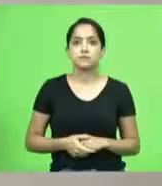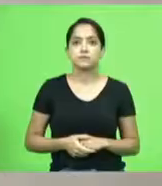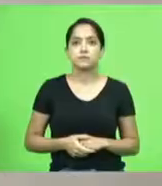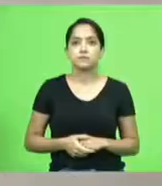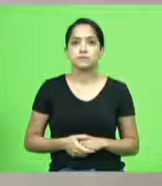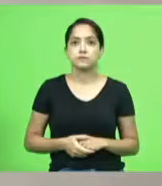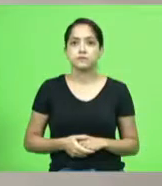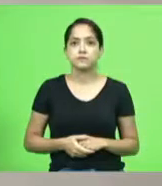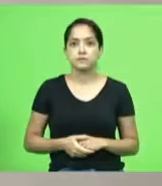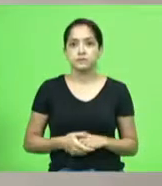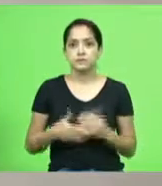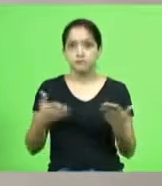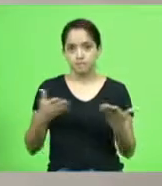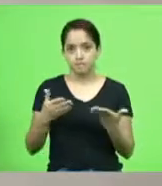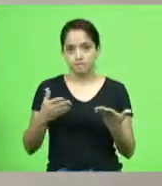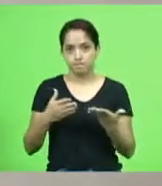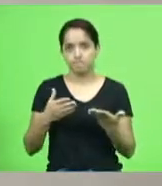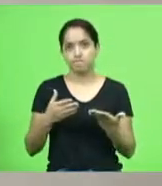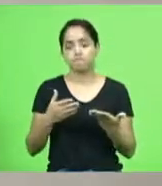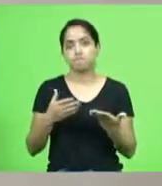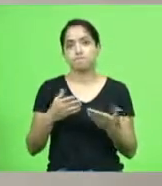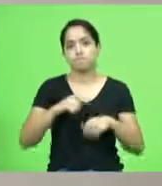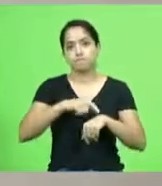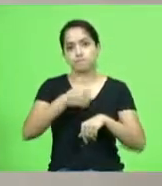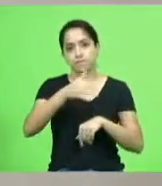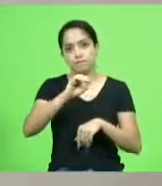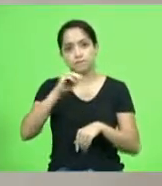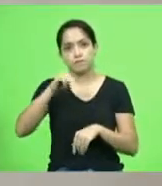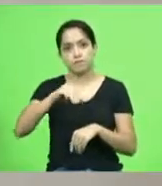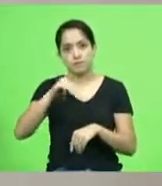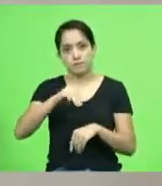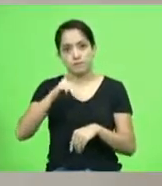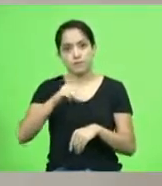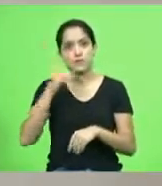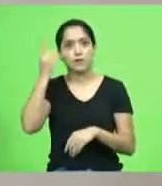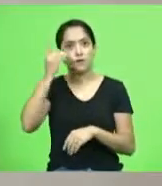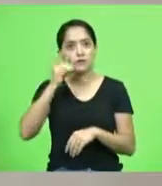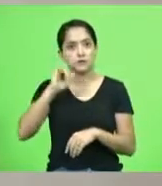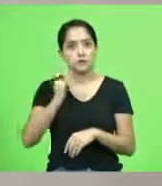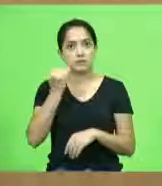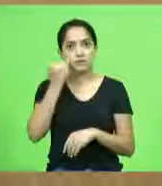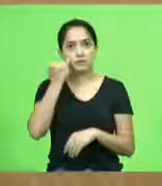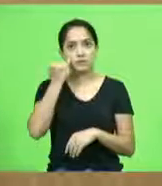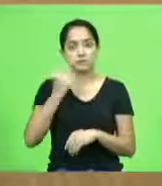ainda em breves comunicações pelo tempo de até 10 minutos fará uso da palavra o deputado Jessé Lopes